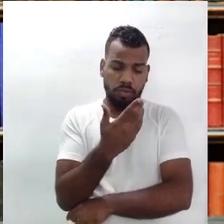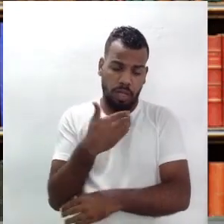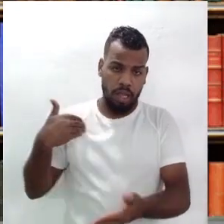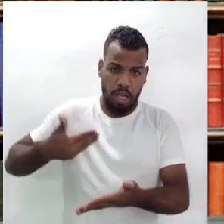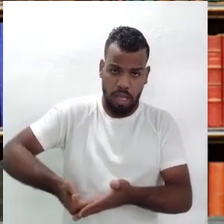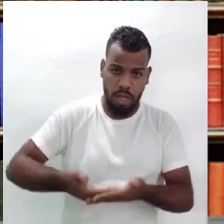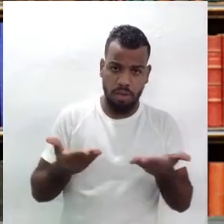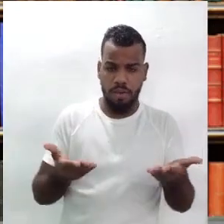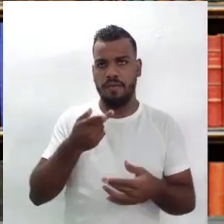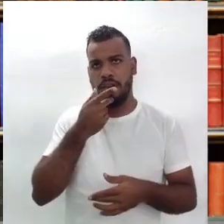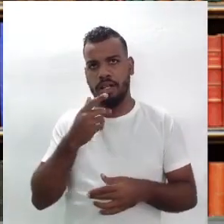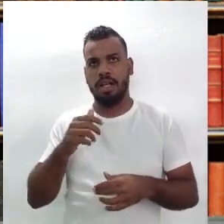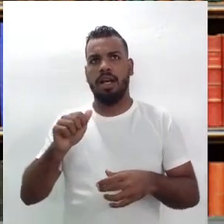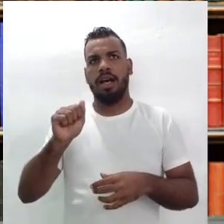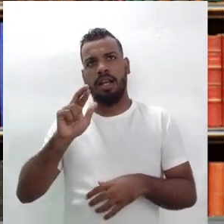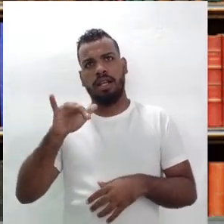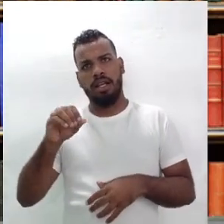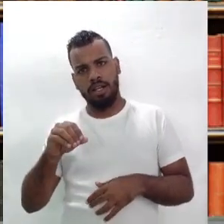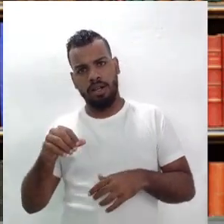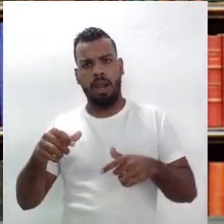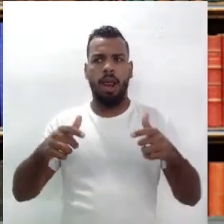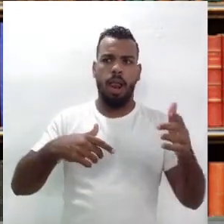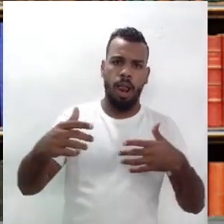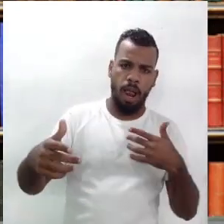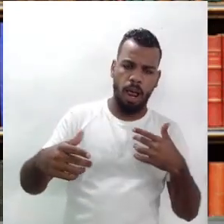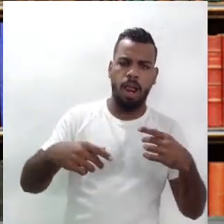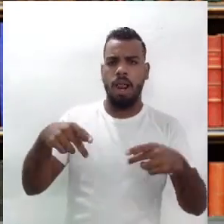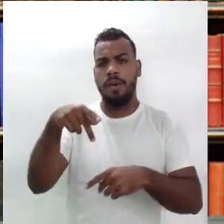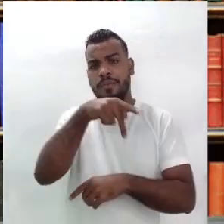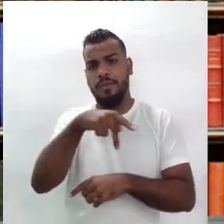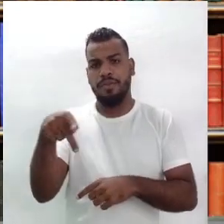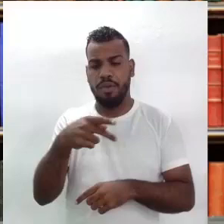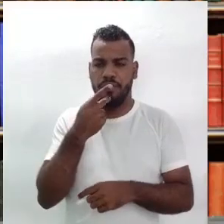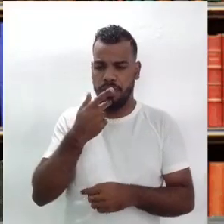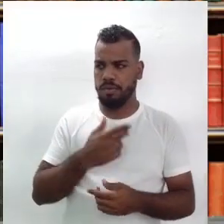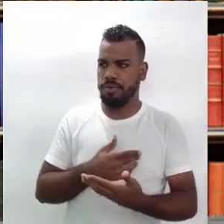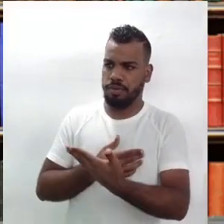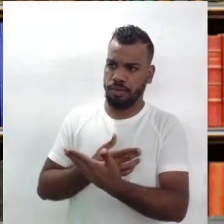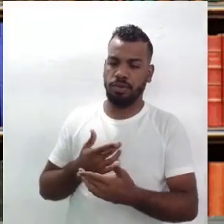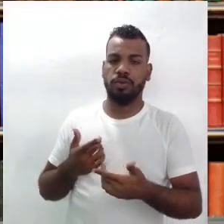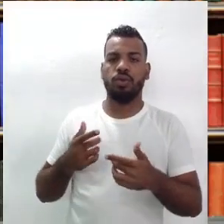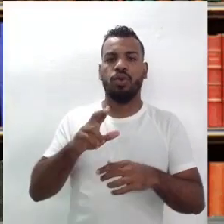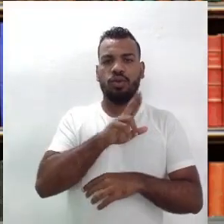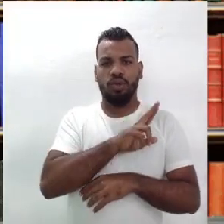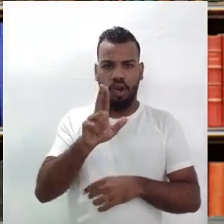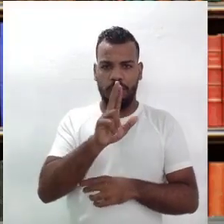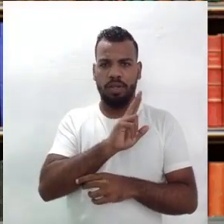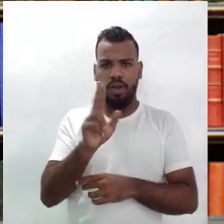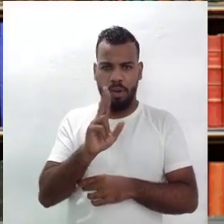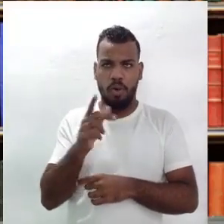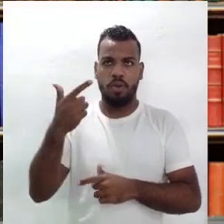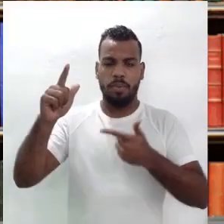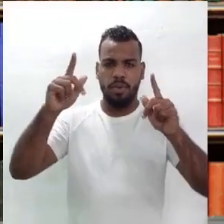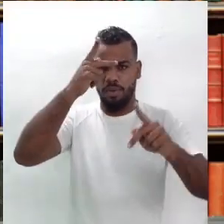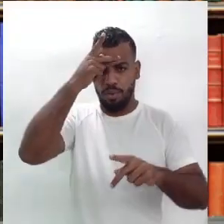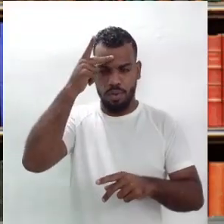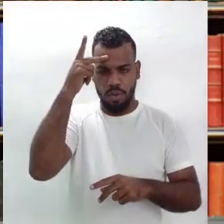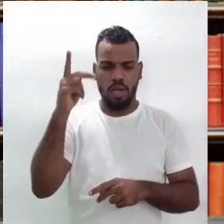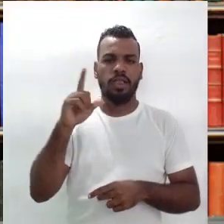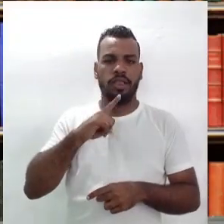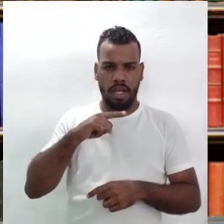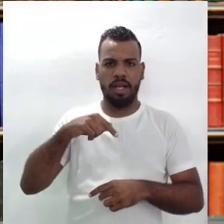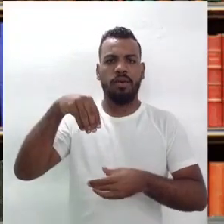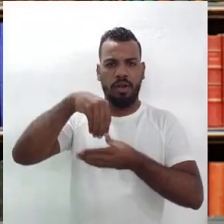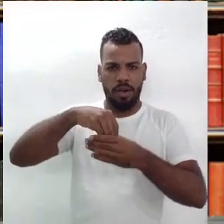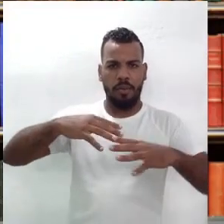já está falando da Ariano, movimento armorial, o professor vai falar daqui a pouco de outros nomes que estão dentro do movimento